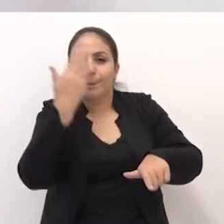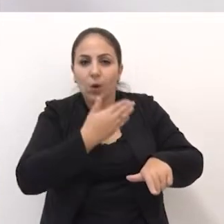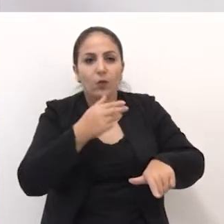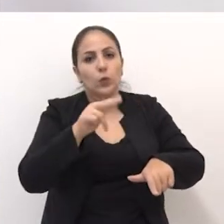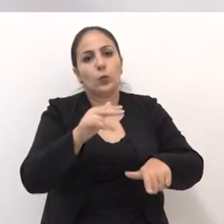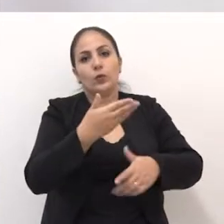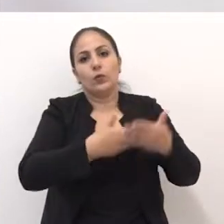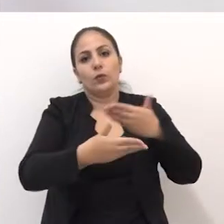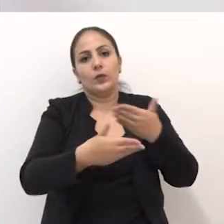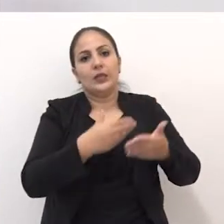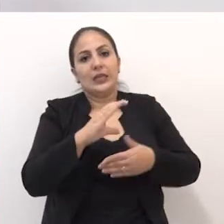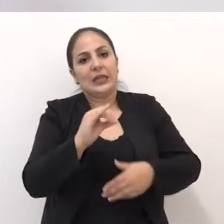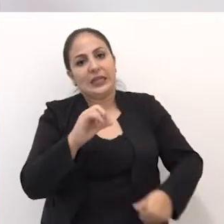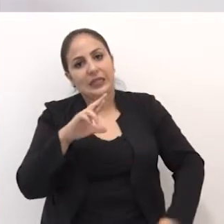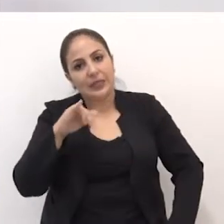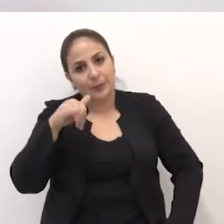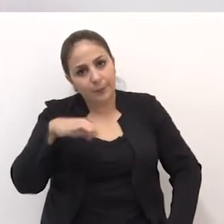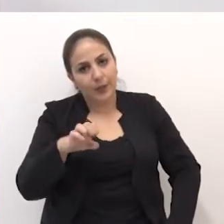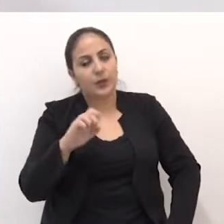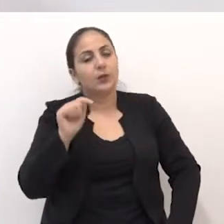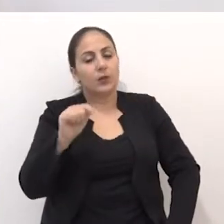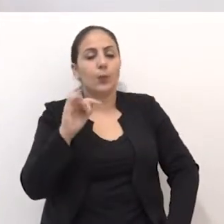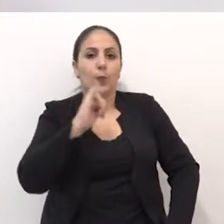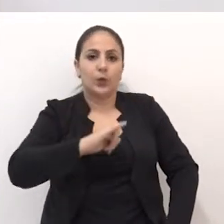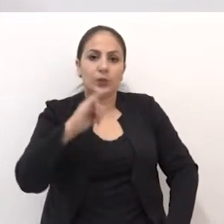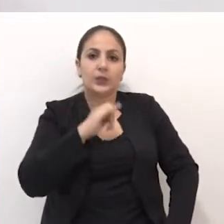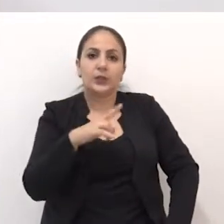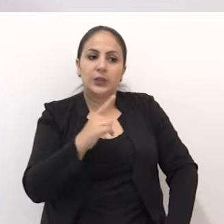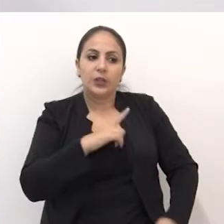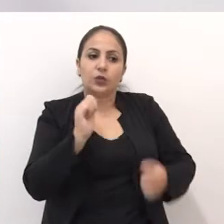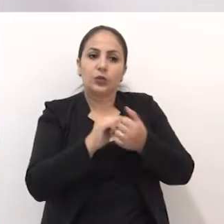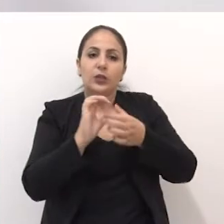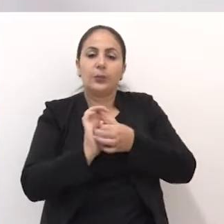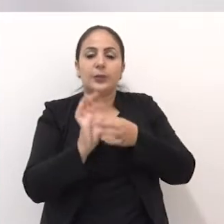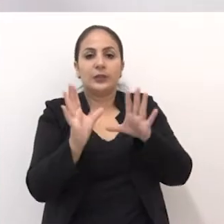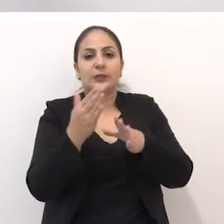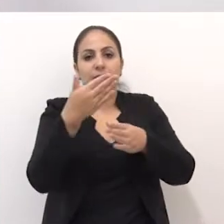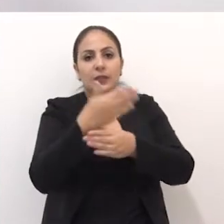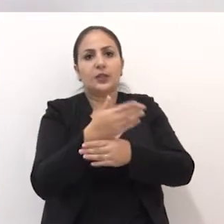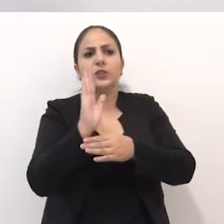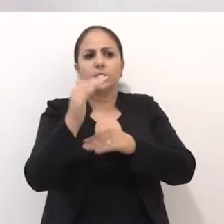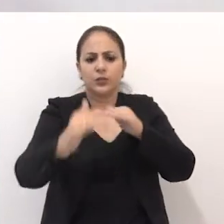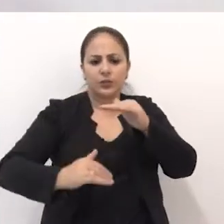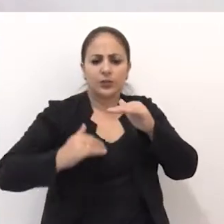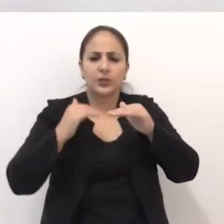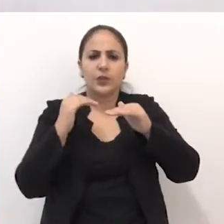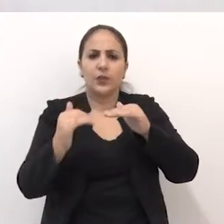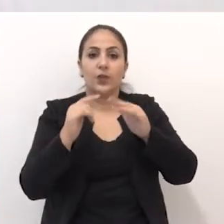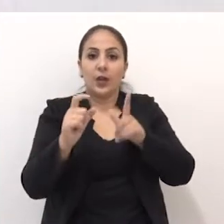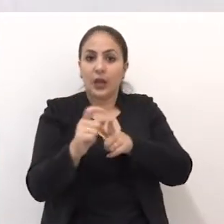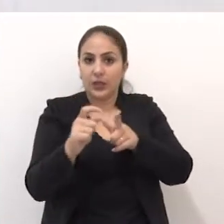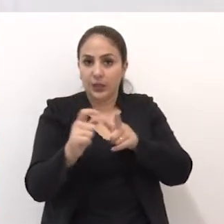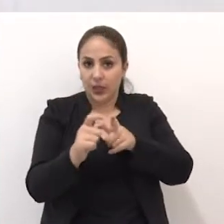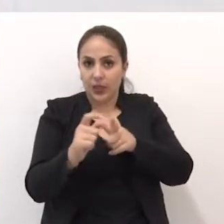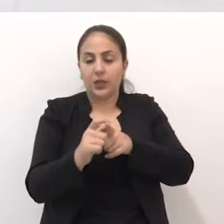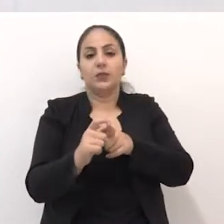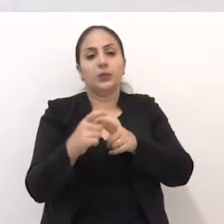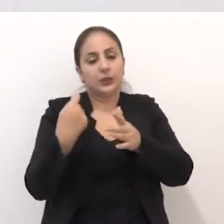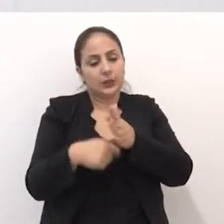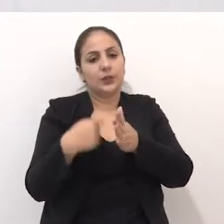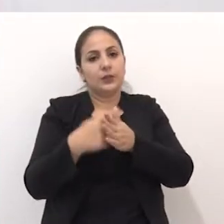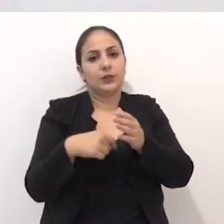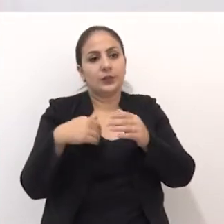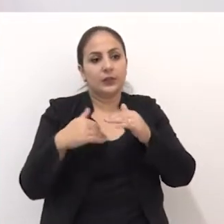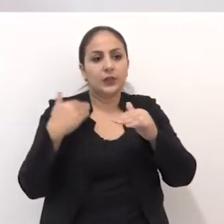dos táxis. Importante, tem um tema que já tem a nível de carteira de motorista, já foi tentado implantar a nível nacional